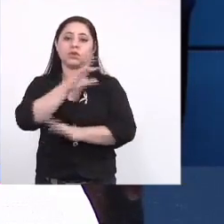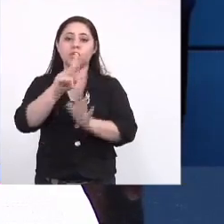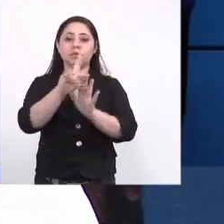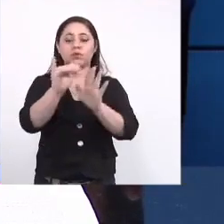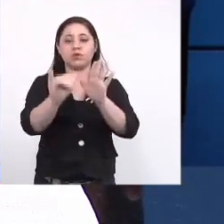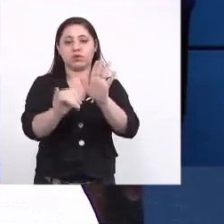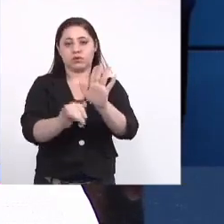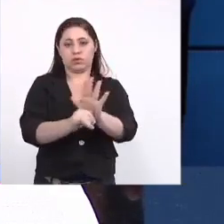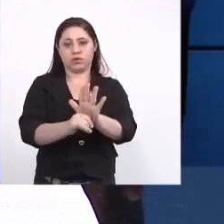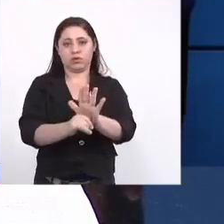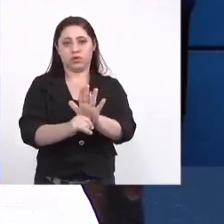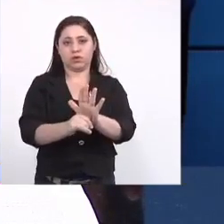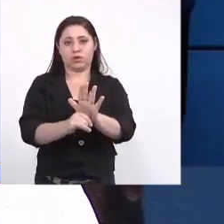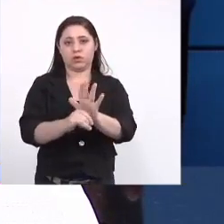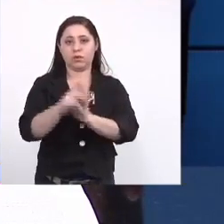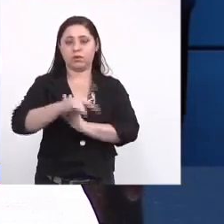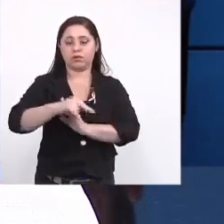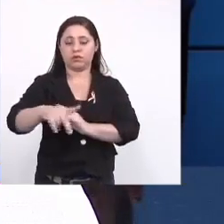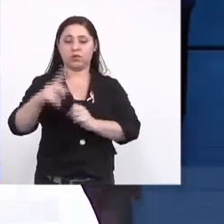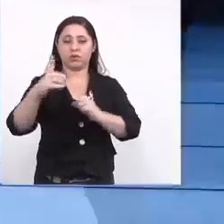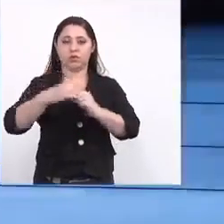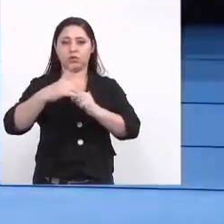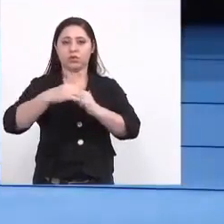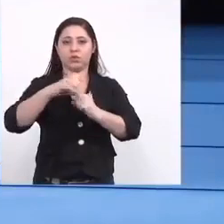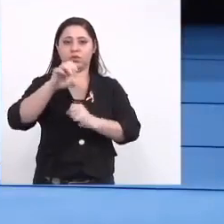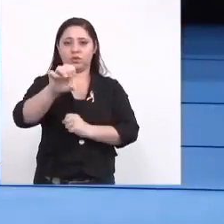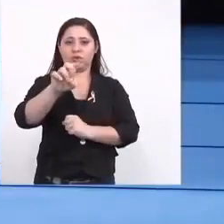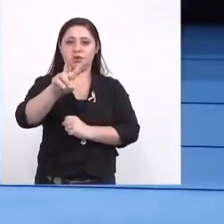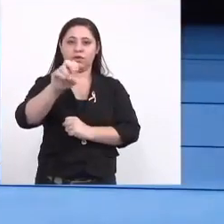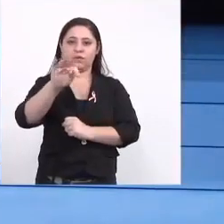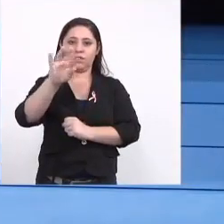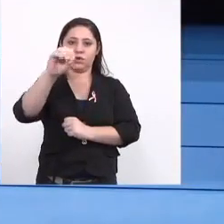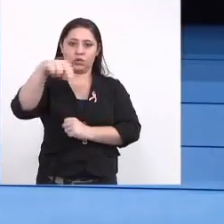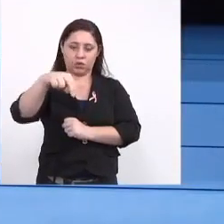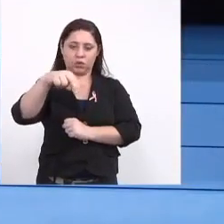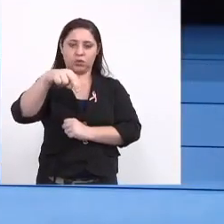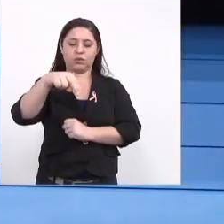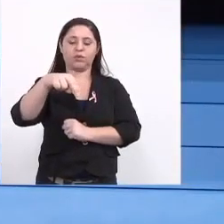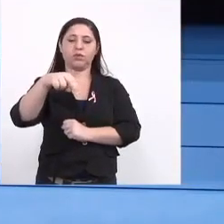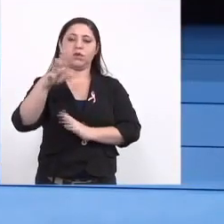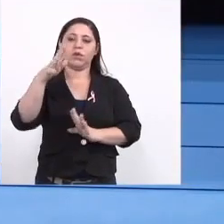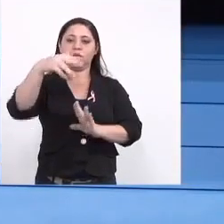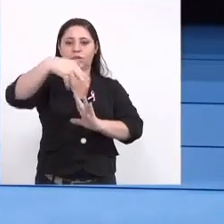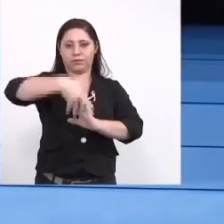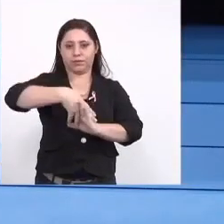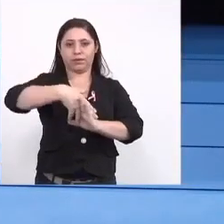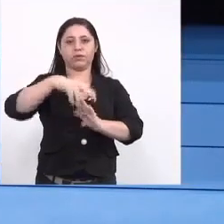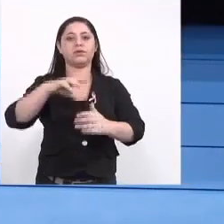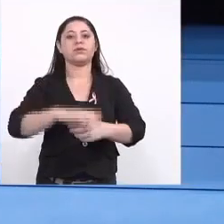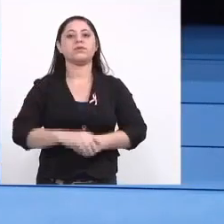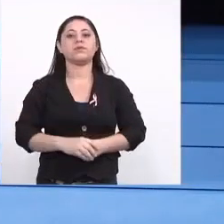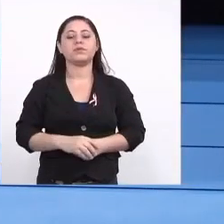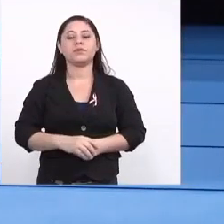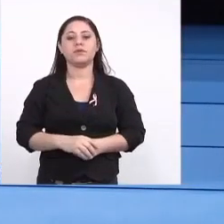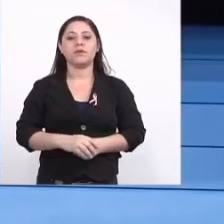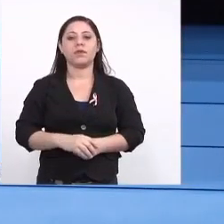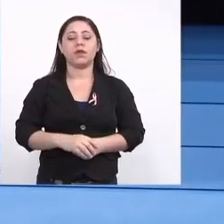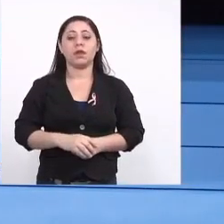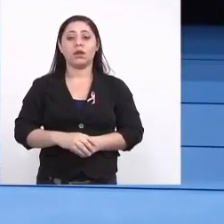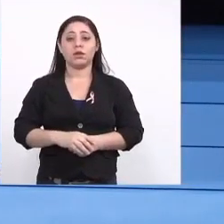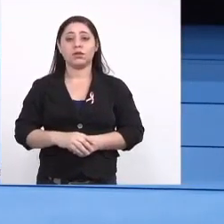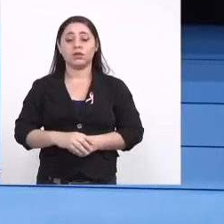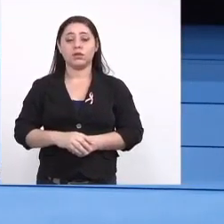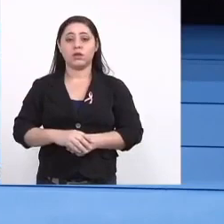projeto, professor Dr. Everton Falcão de Oliveira, da UFMS, graduado